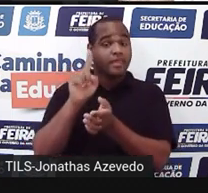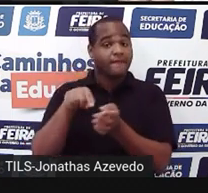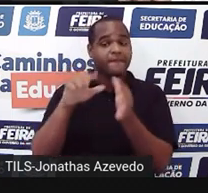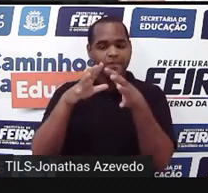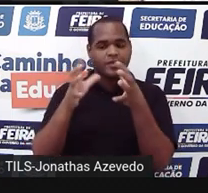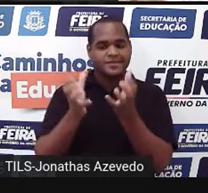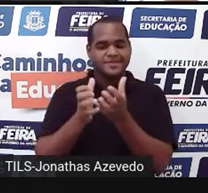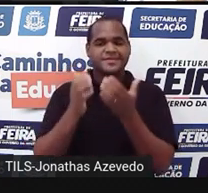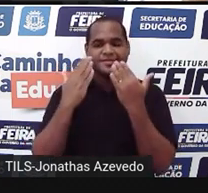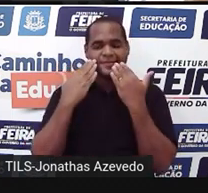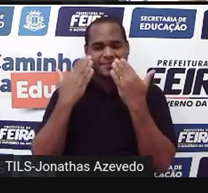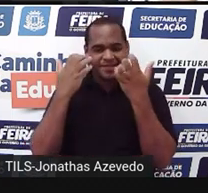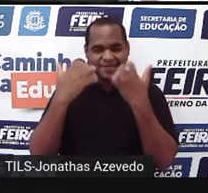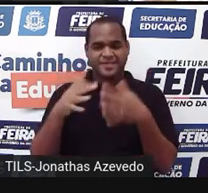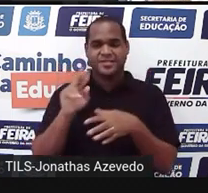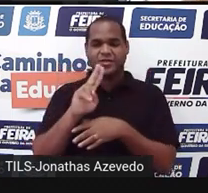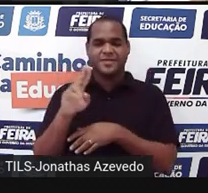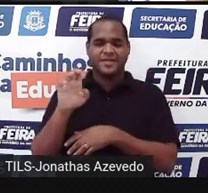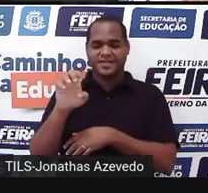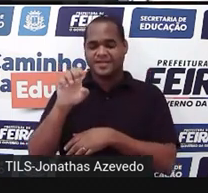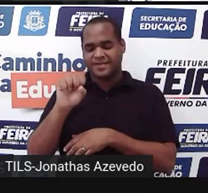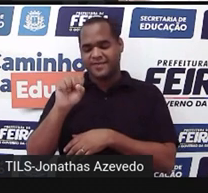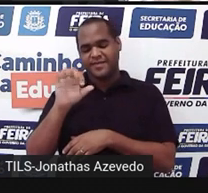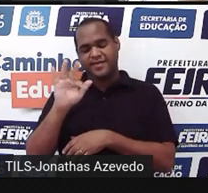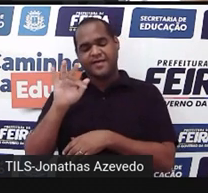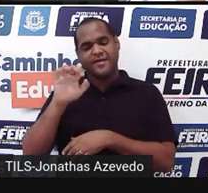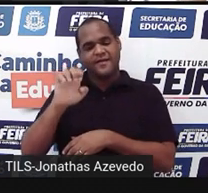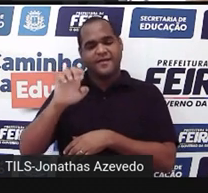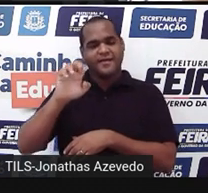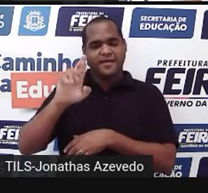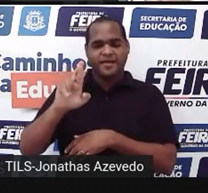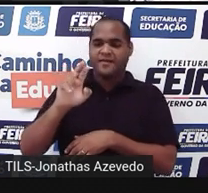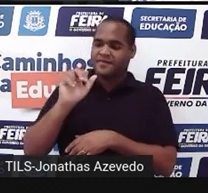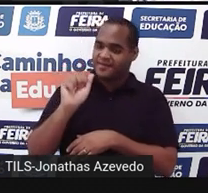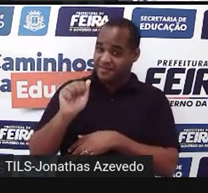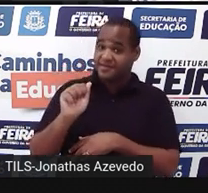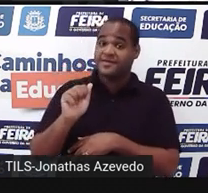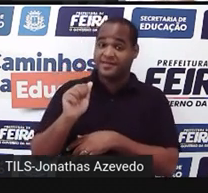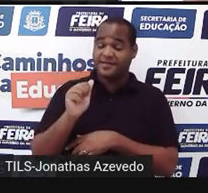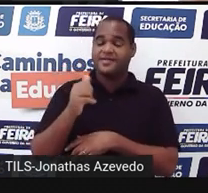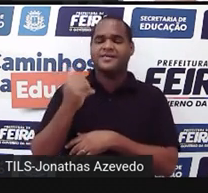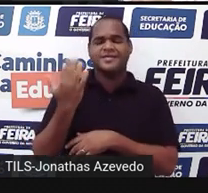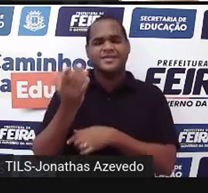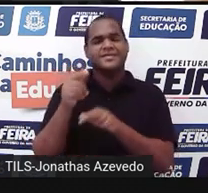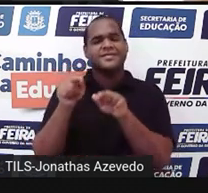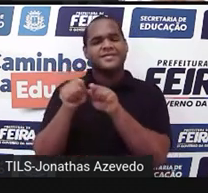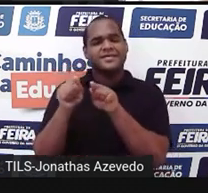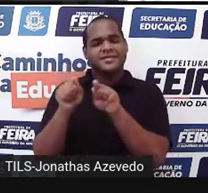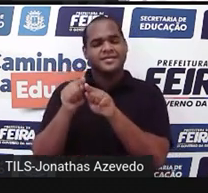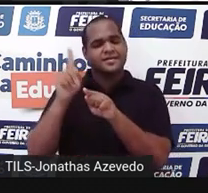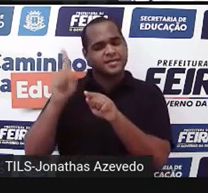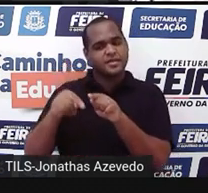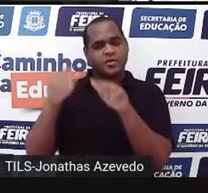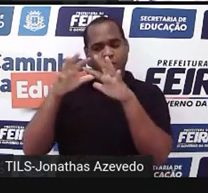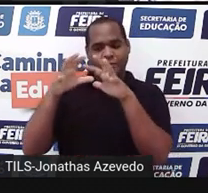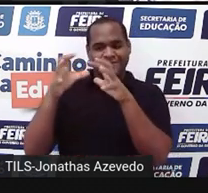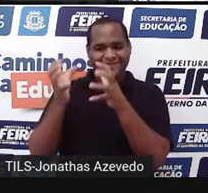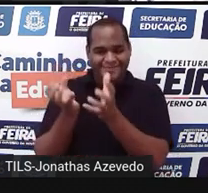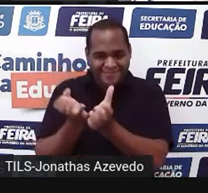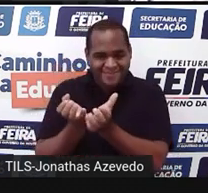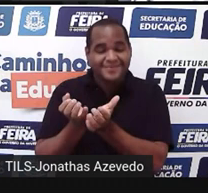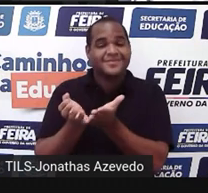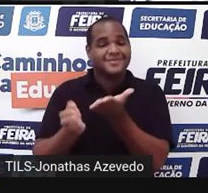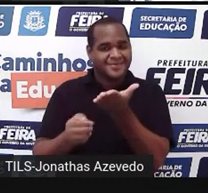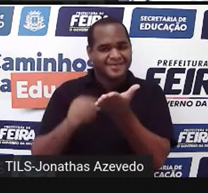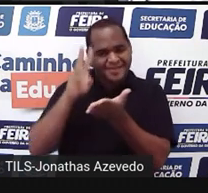representa esse sólido geométrico chamada esfera, que é um corpo redondo.